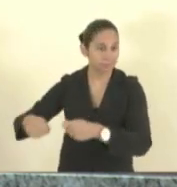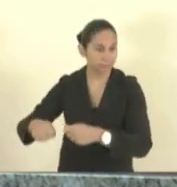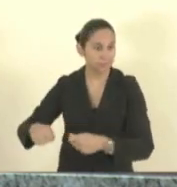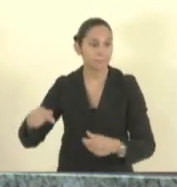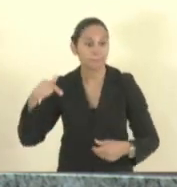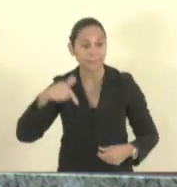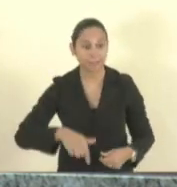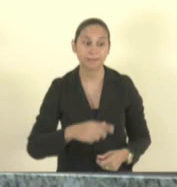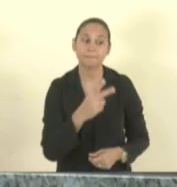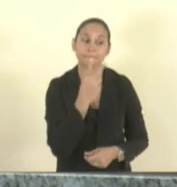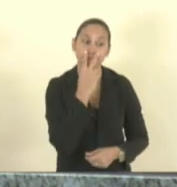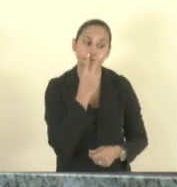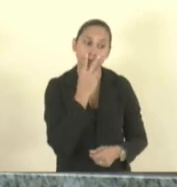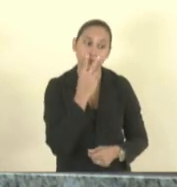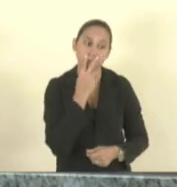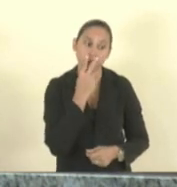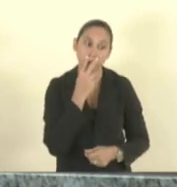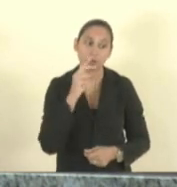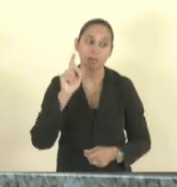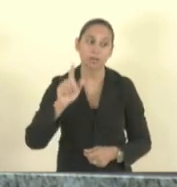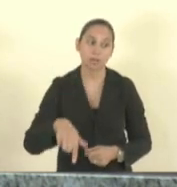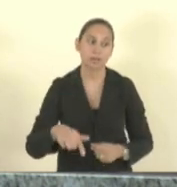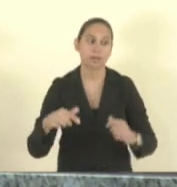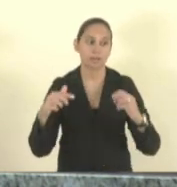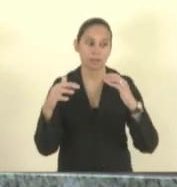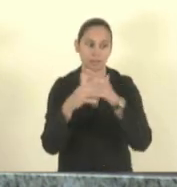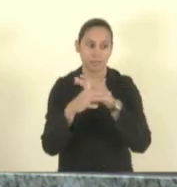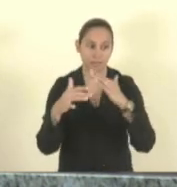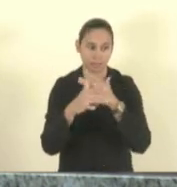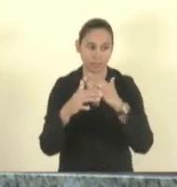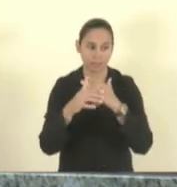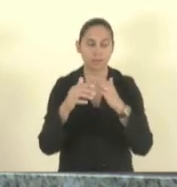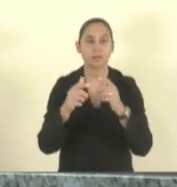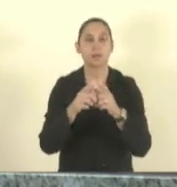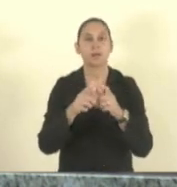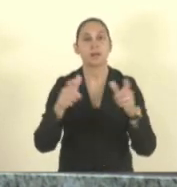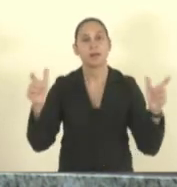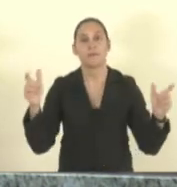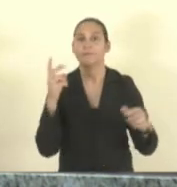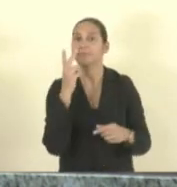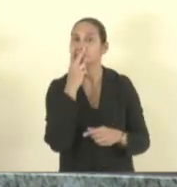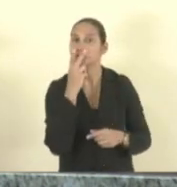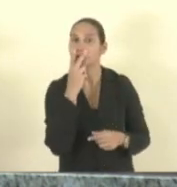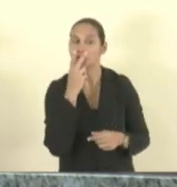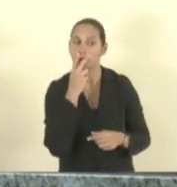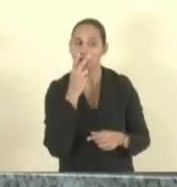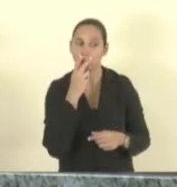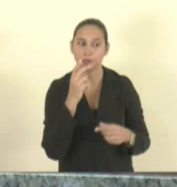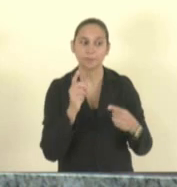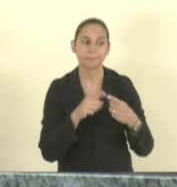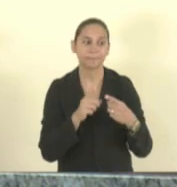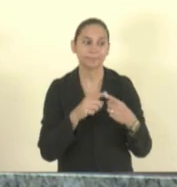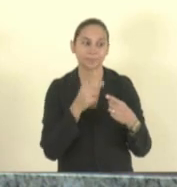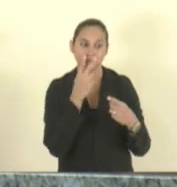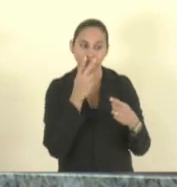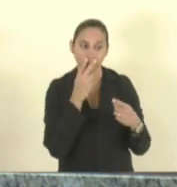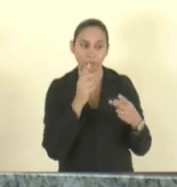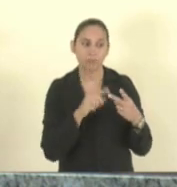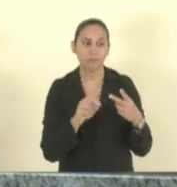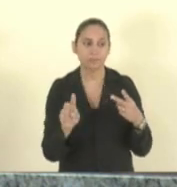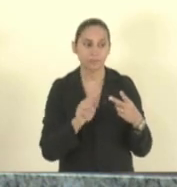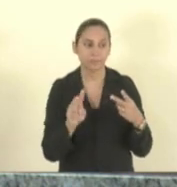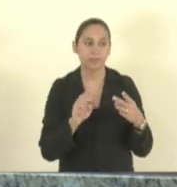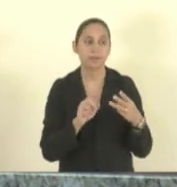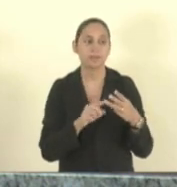de justiça da região da região da grande vitória são quatro municípios vitória vitória vila velha